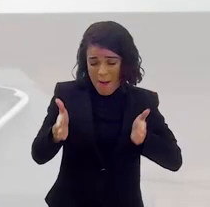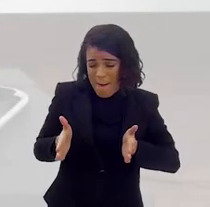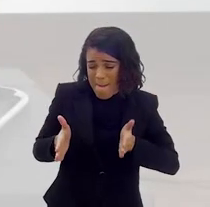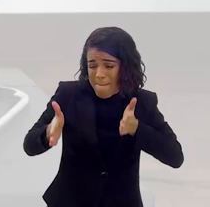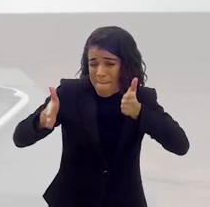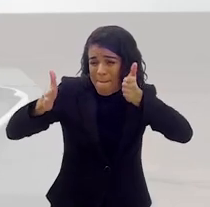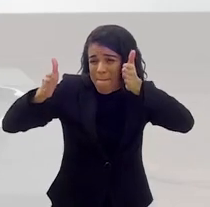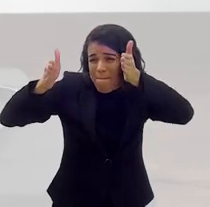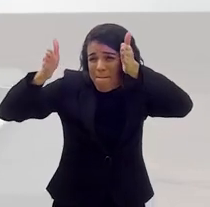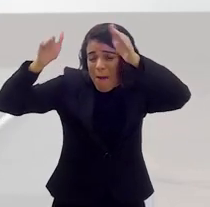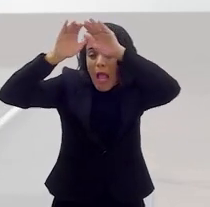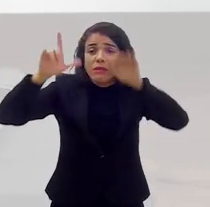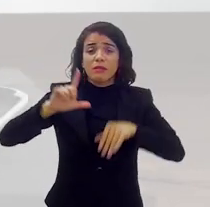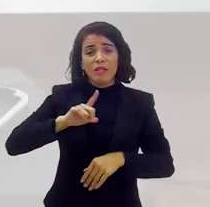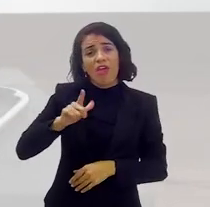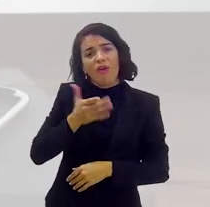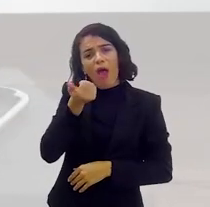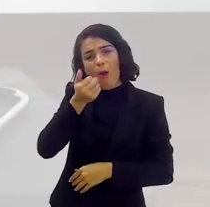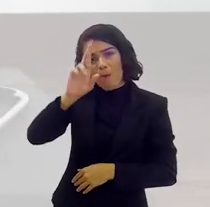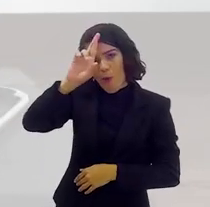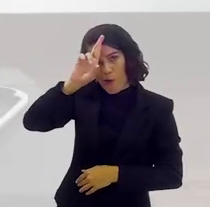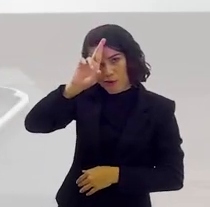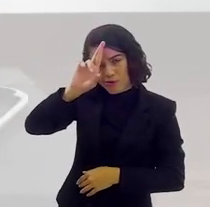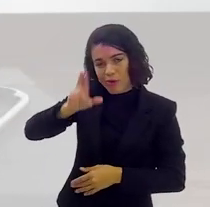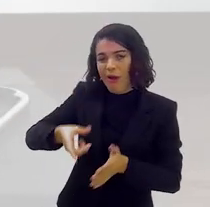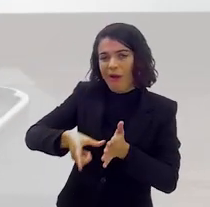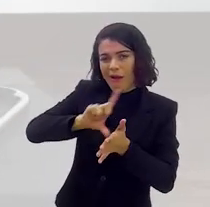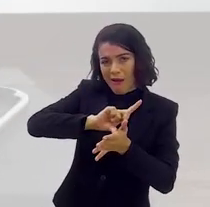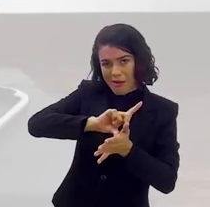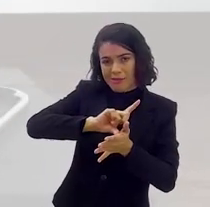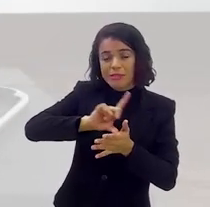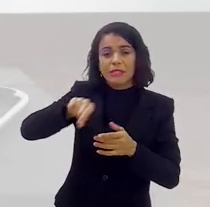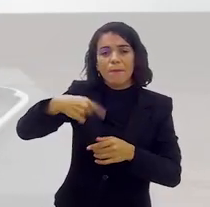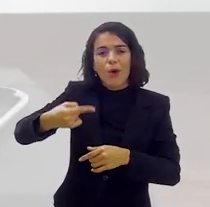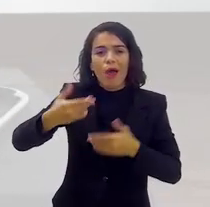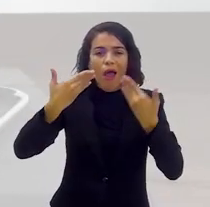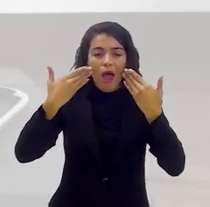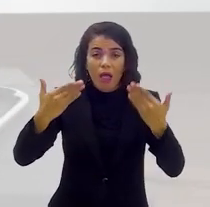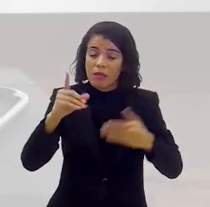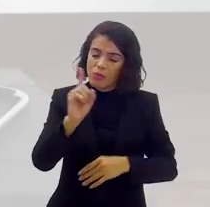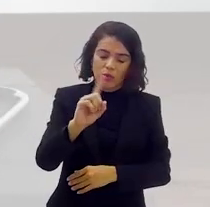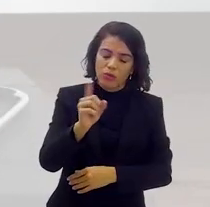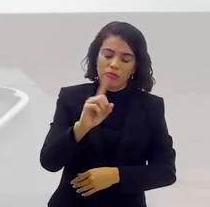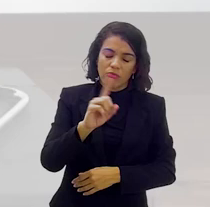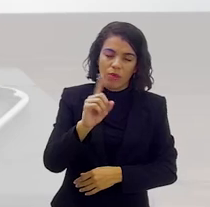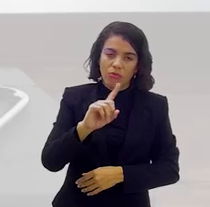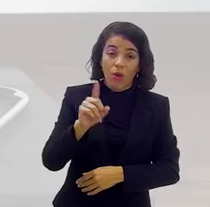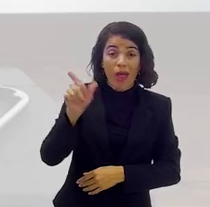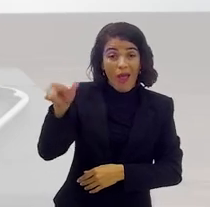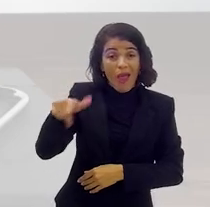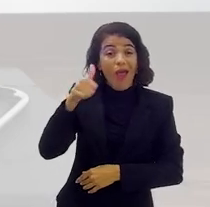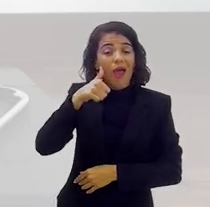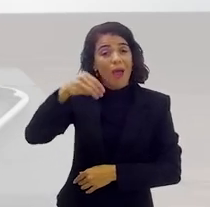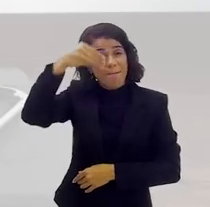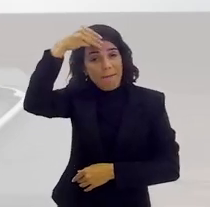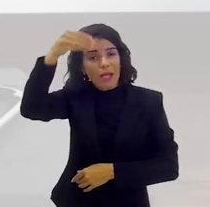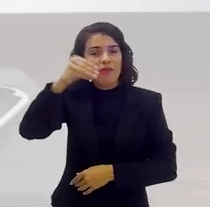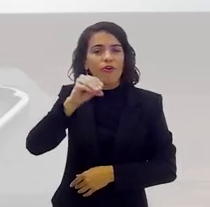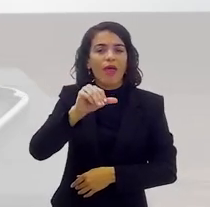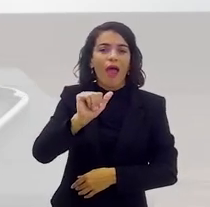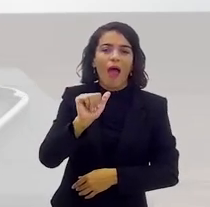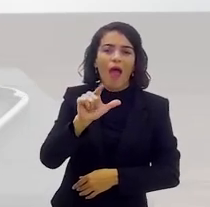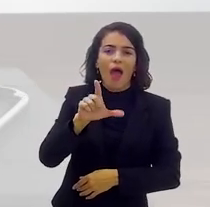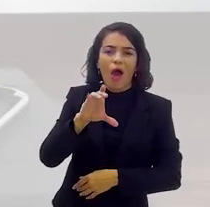almoço. E eu fui. Teve o almoço antes e depois foi a apresentação. Não. Essa, a Alcione, que foi a madrinha.